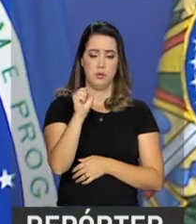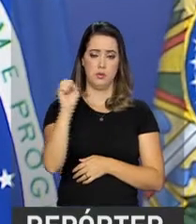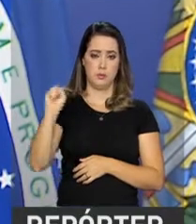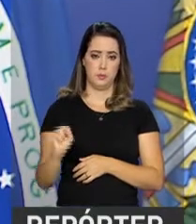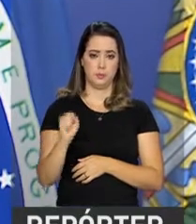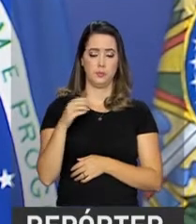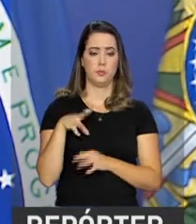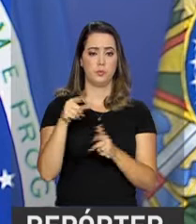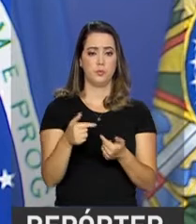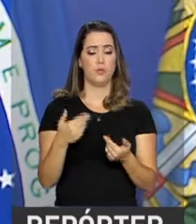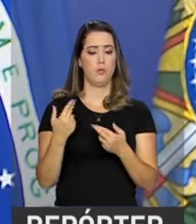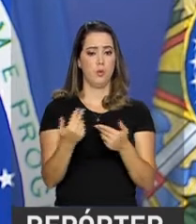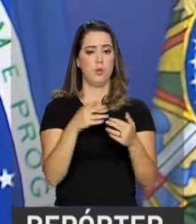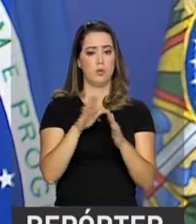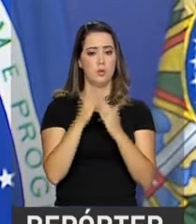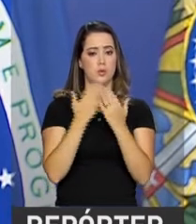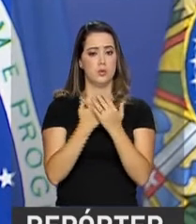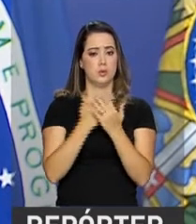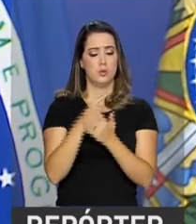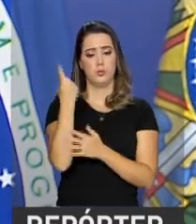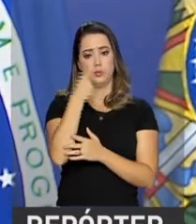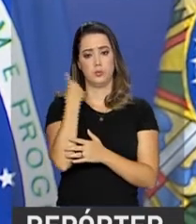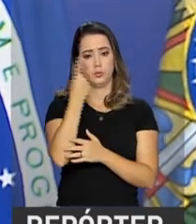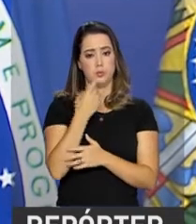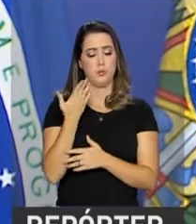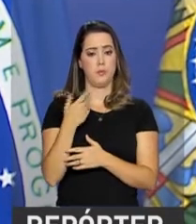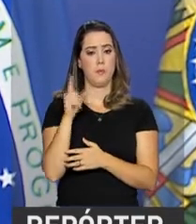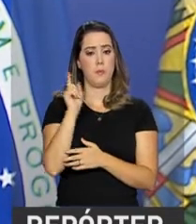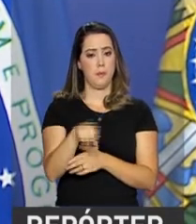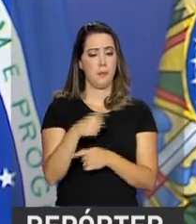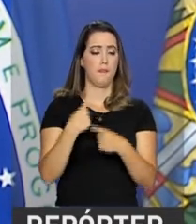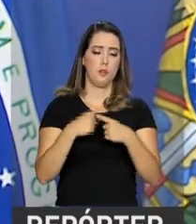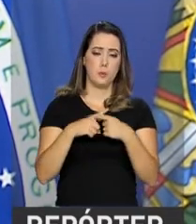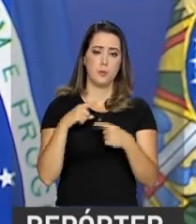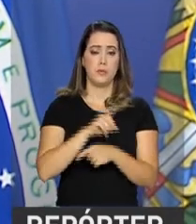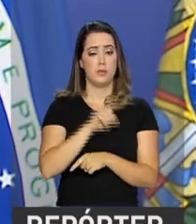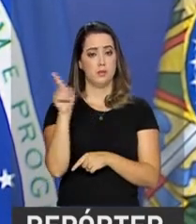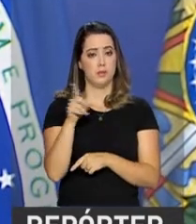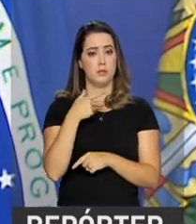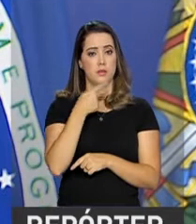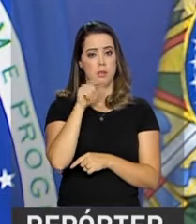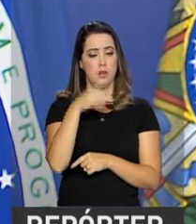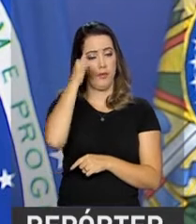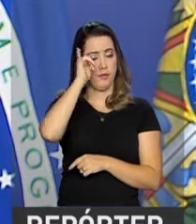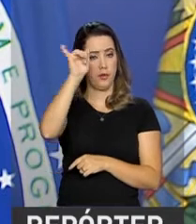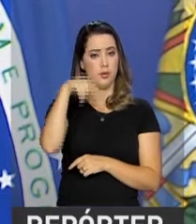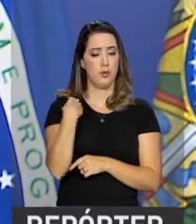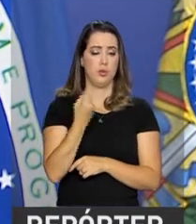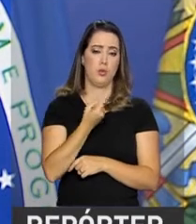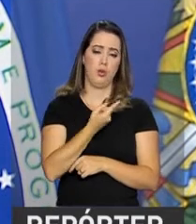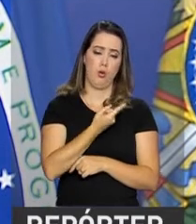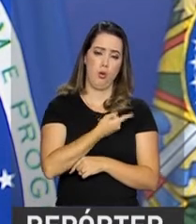sem exceção, fazem a escola em tempo integral. E não é sem razão que lá se combate aquilo que também